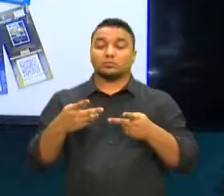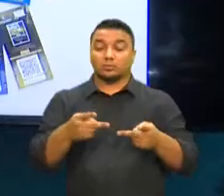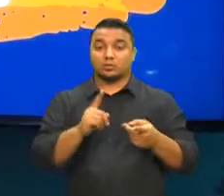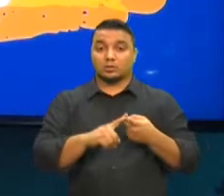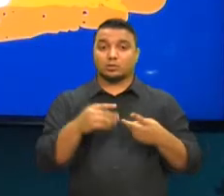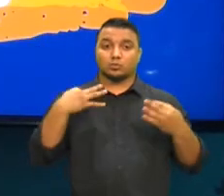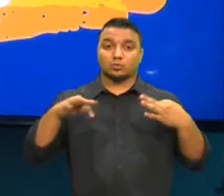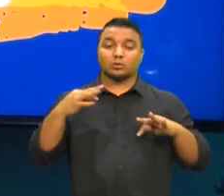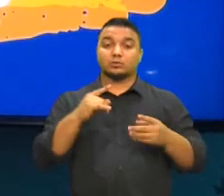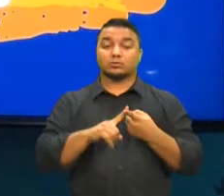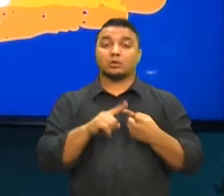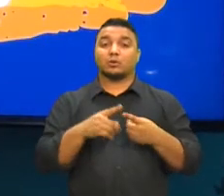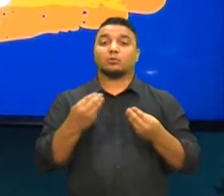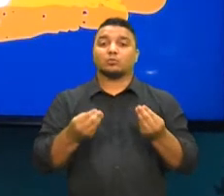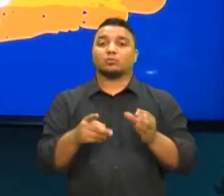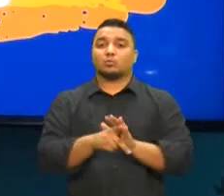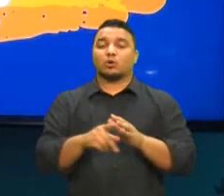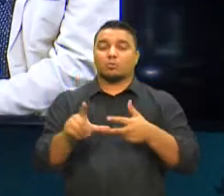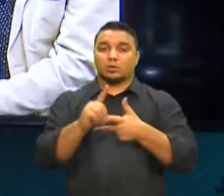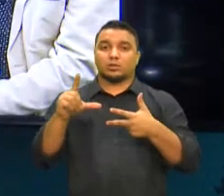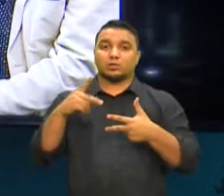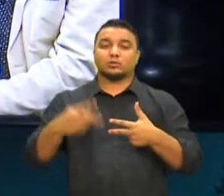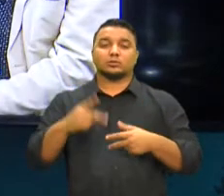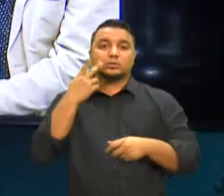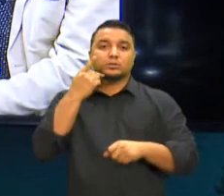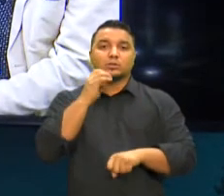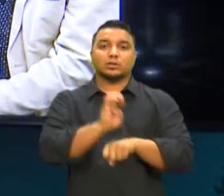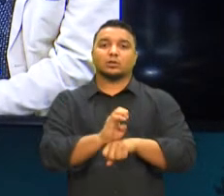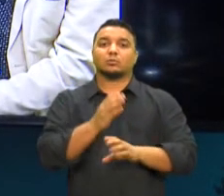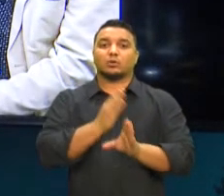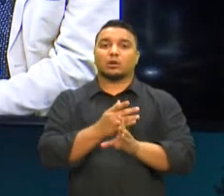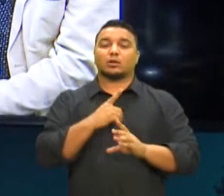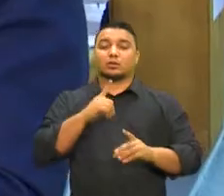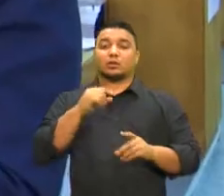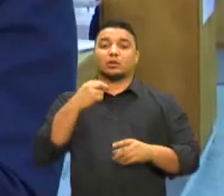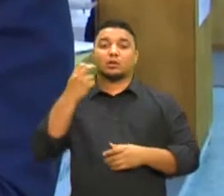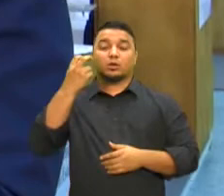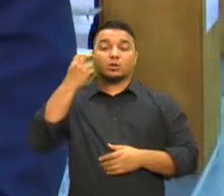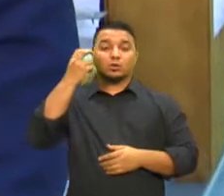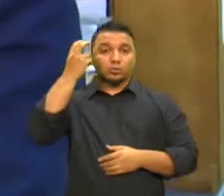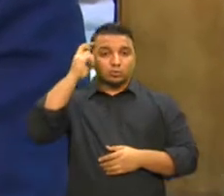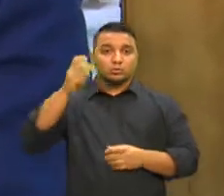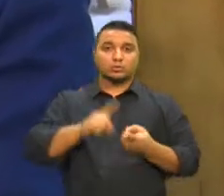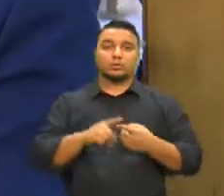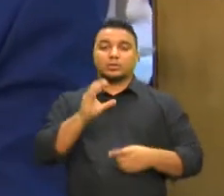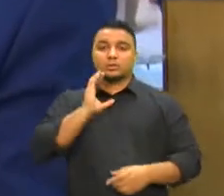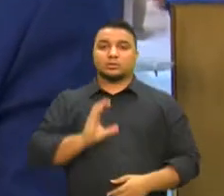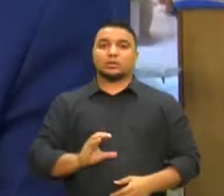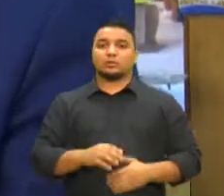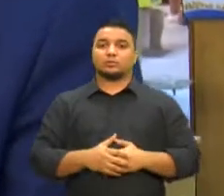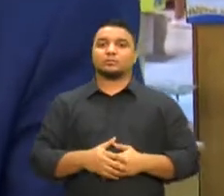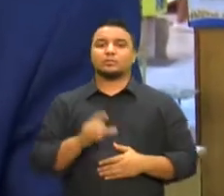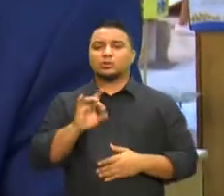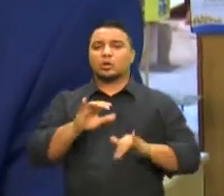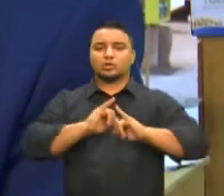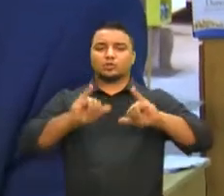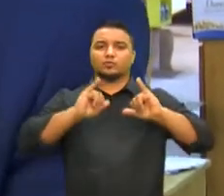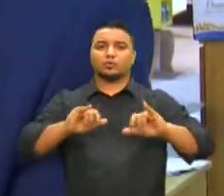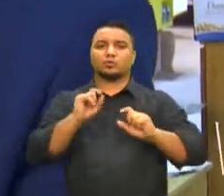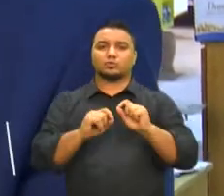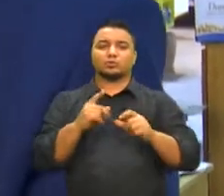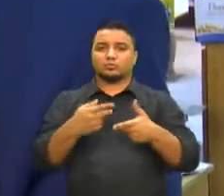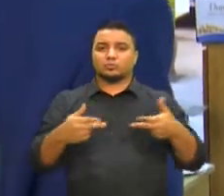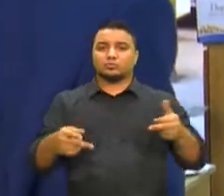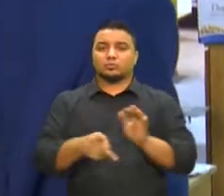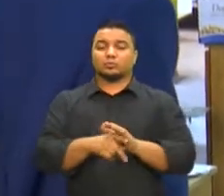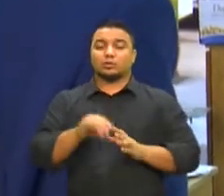local, as ações do Poder Legislativo do Estado pela cultura e cidadania. Estamos aqui não só divulgando as publicações